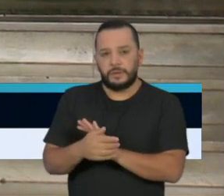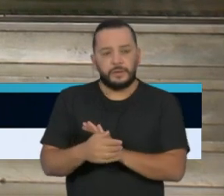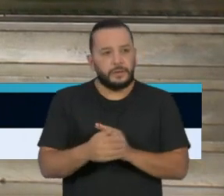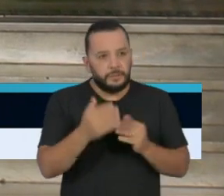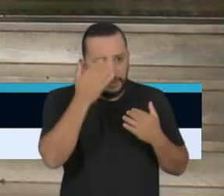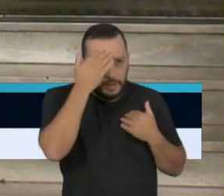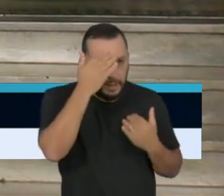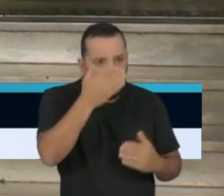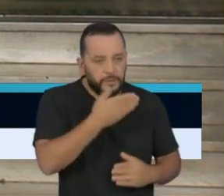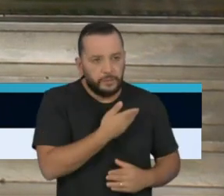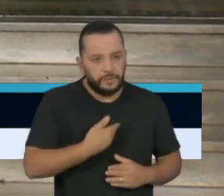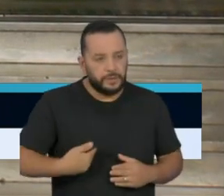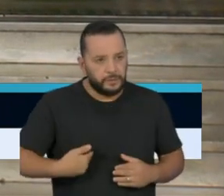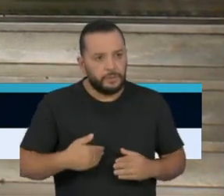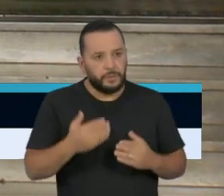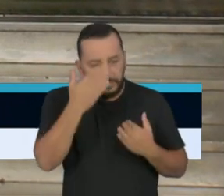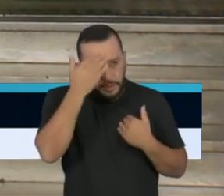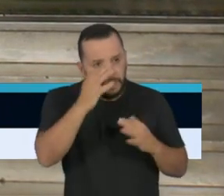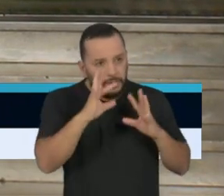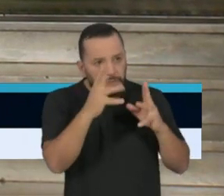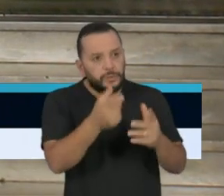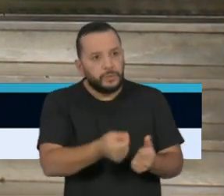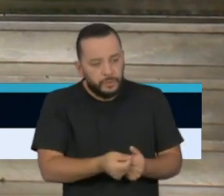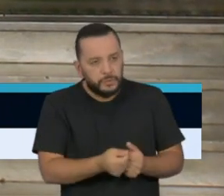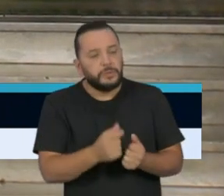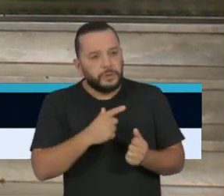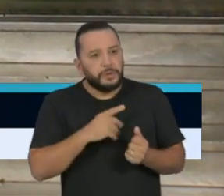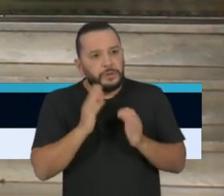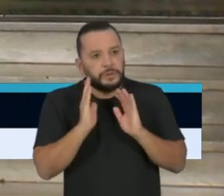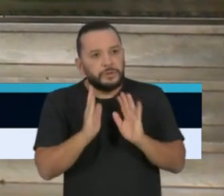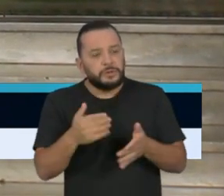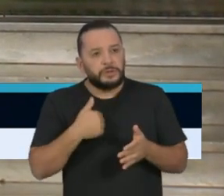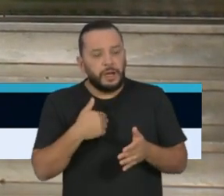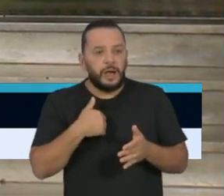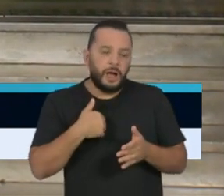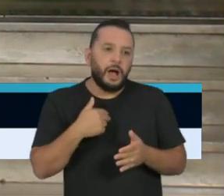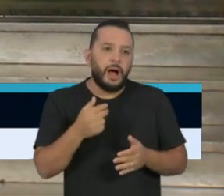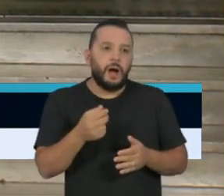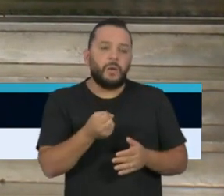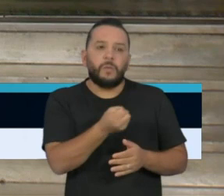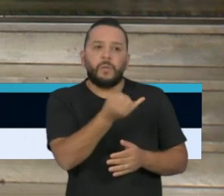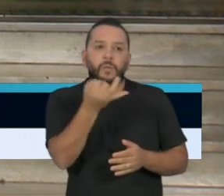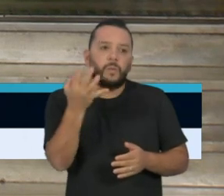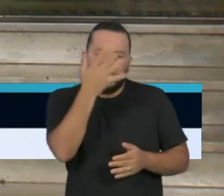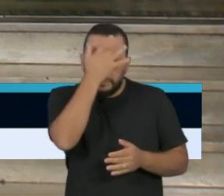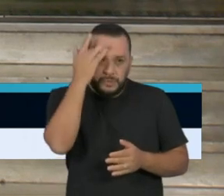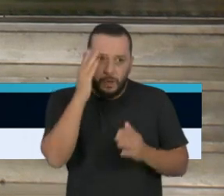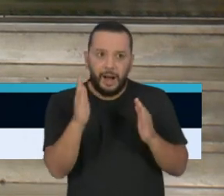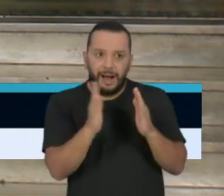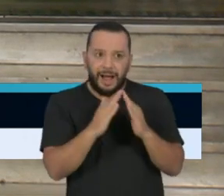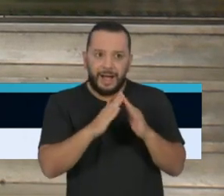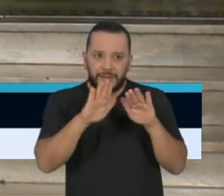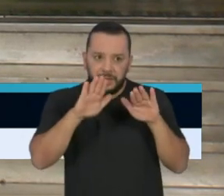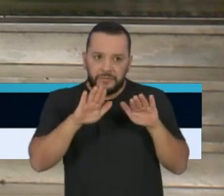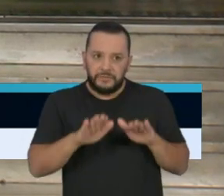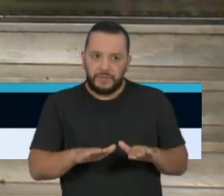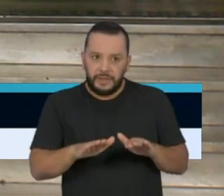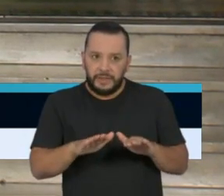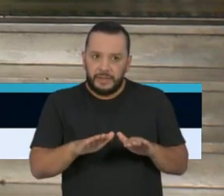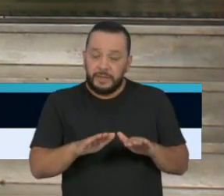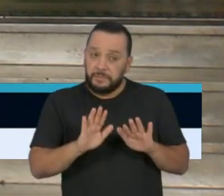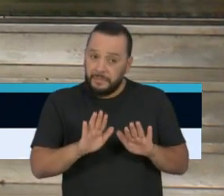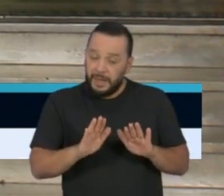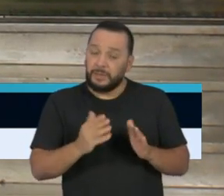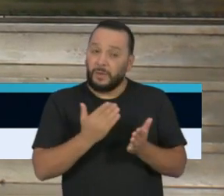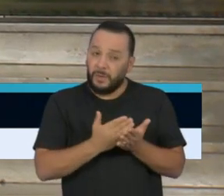dados do sistema de monitoramento mostram realmente essa queda acentuada do isolamento social, principalmente aqui no interior. Na região de Campinas,